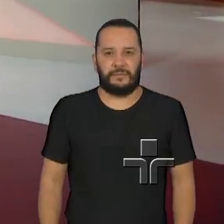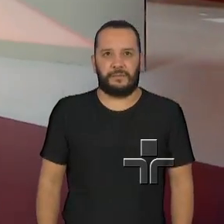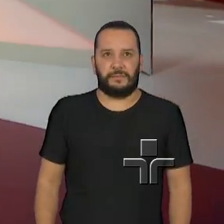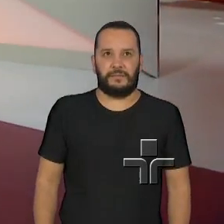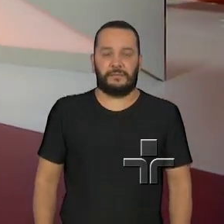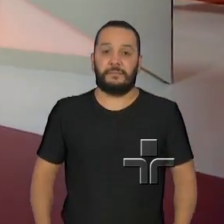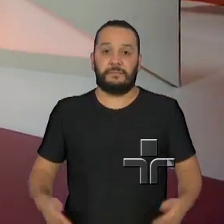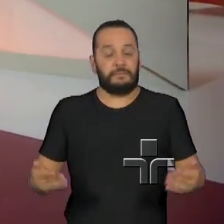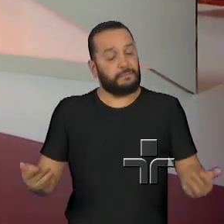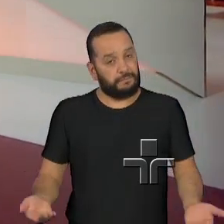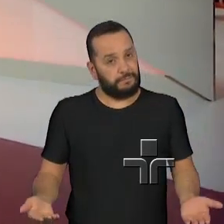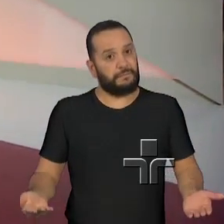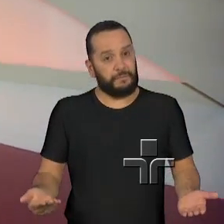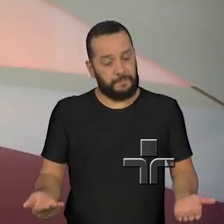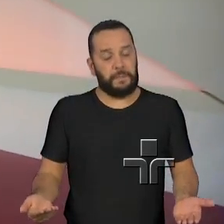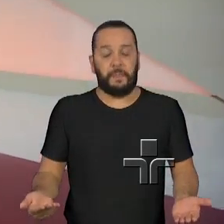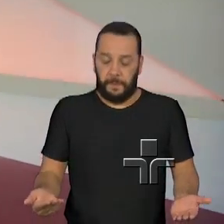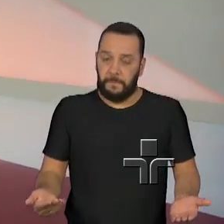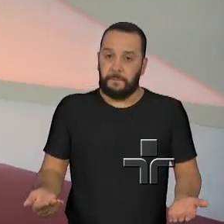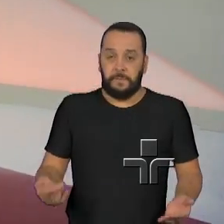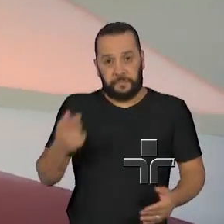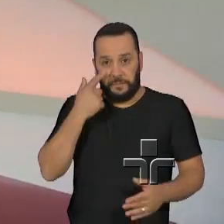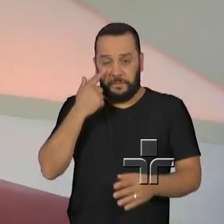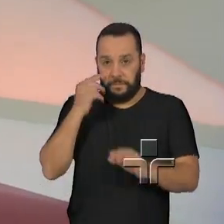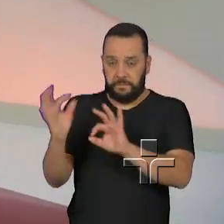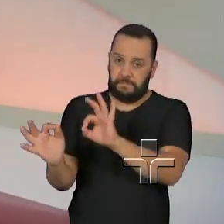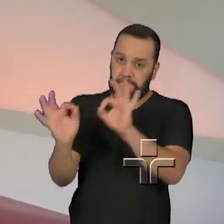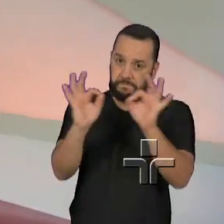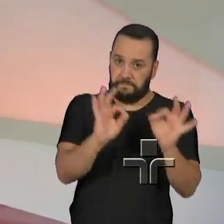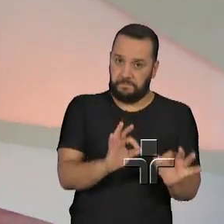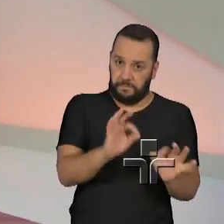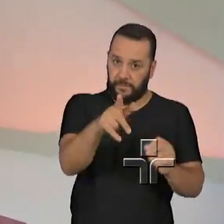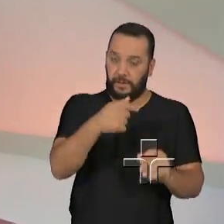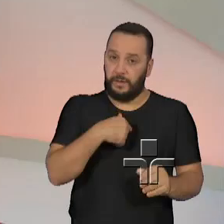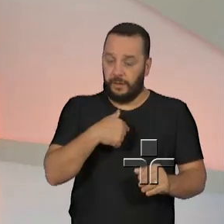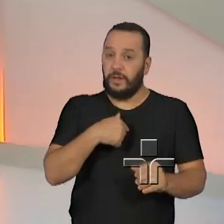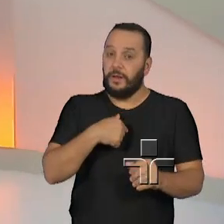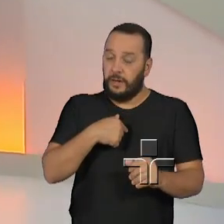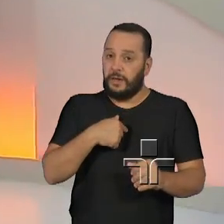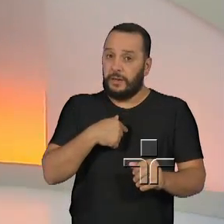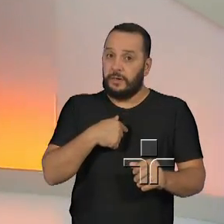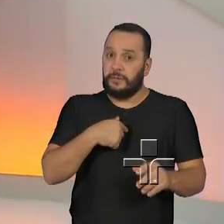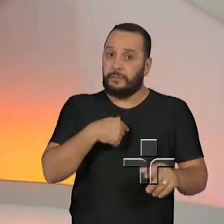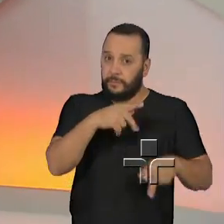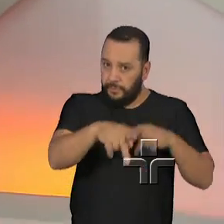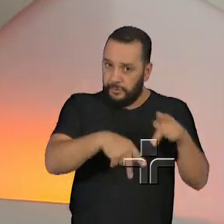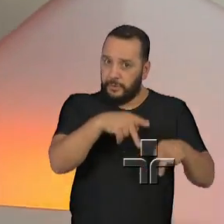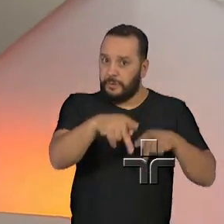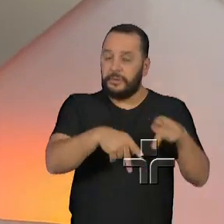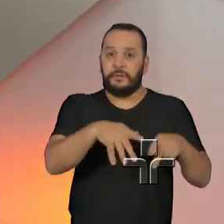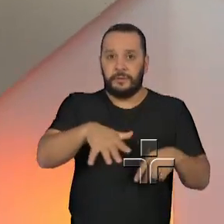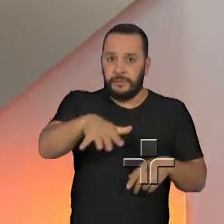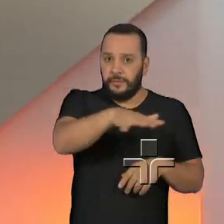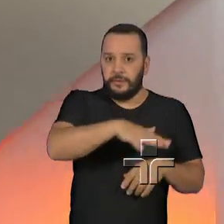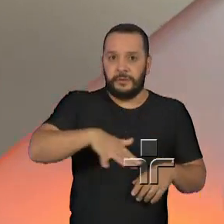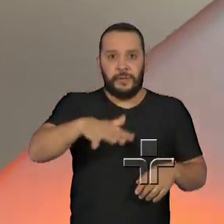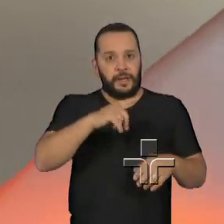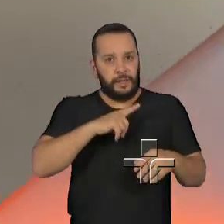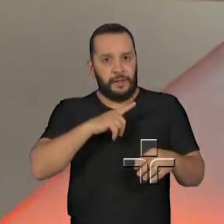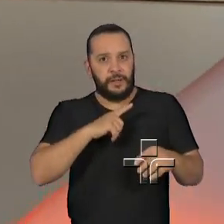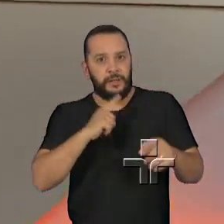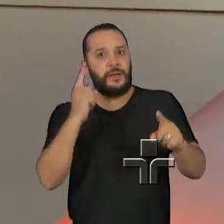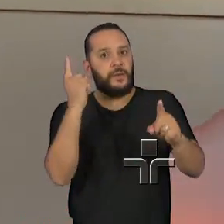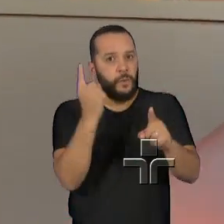Olha, é como a gente está vendo, a população, a partir desses encontros, ela se interessa, ela se